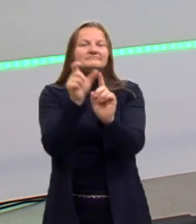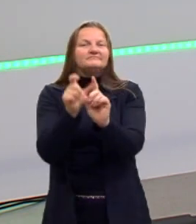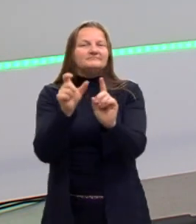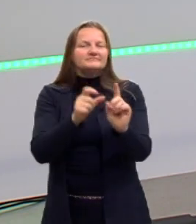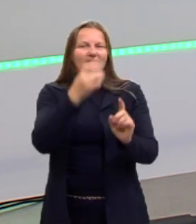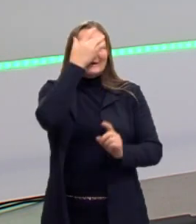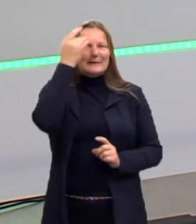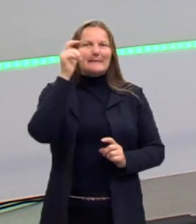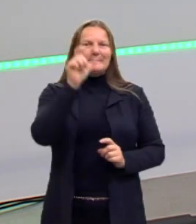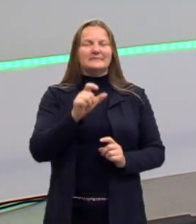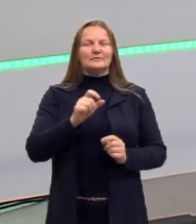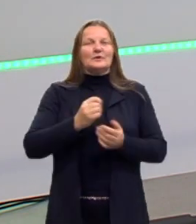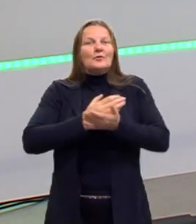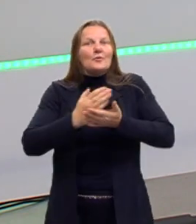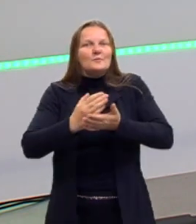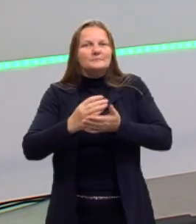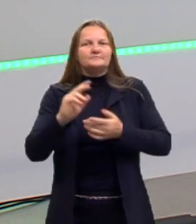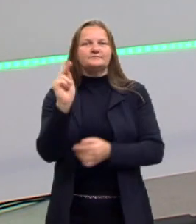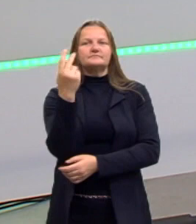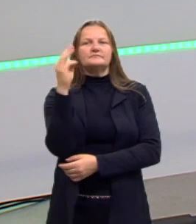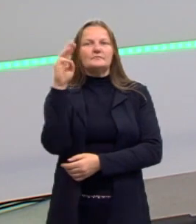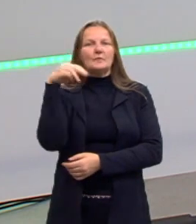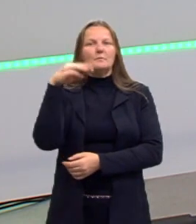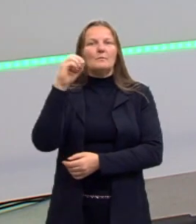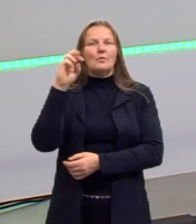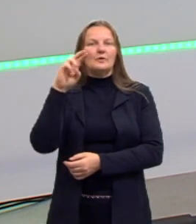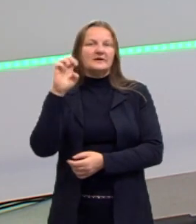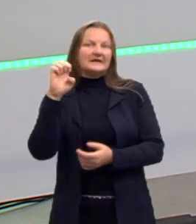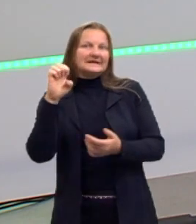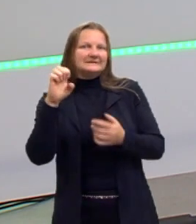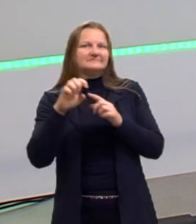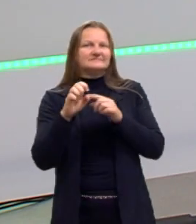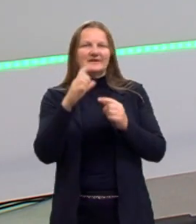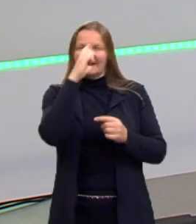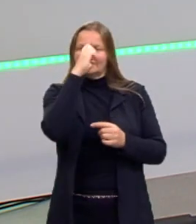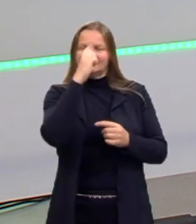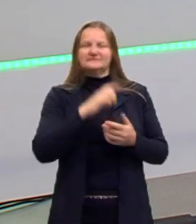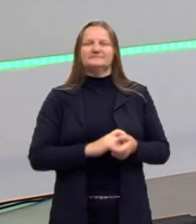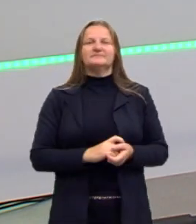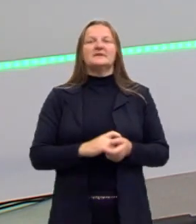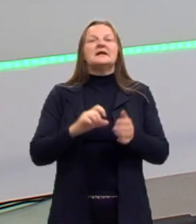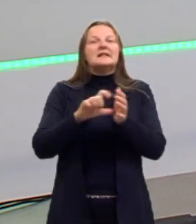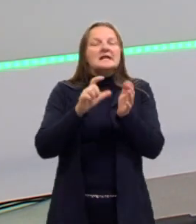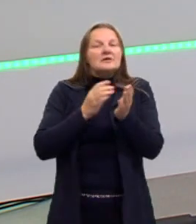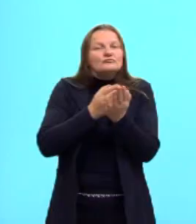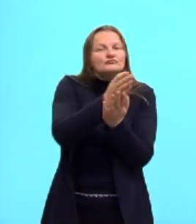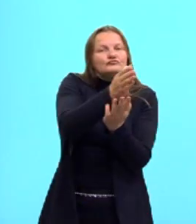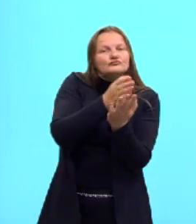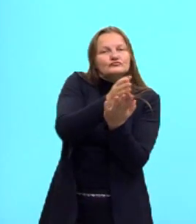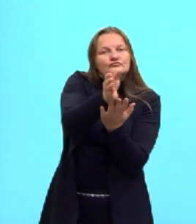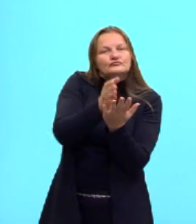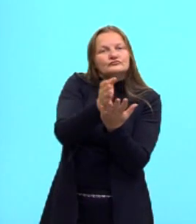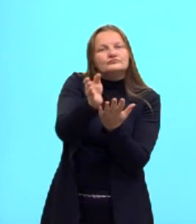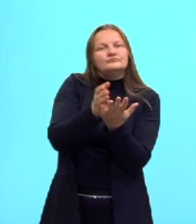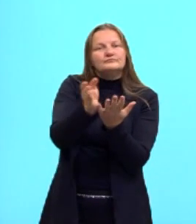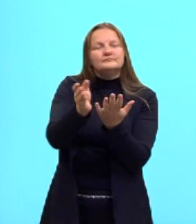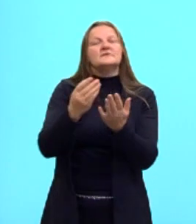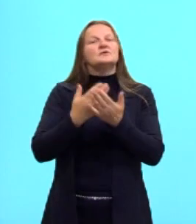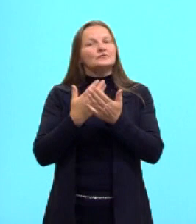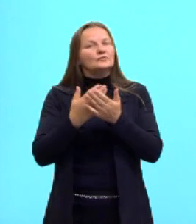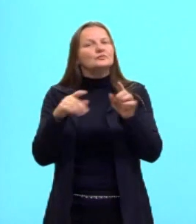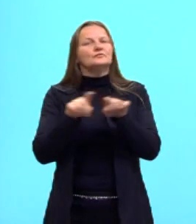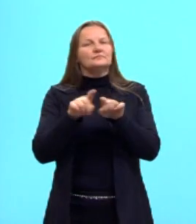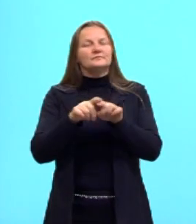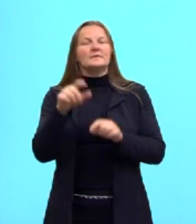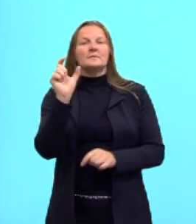Aí é a origem da nossa palavra. Porém, a gente tem outras vertentes de estudo que vão trazer